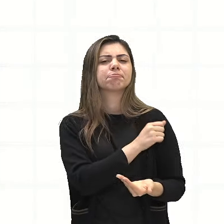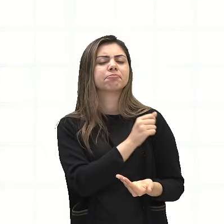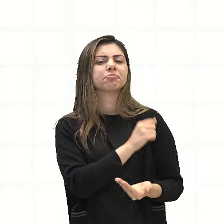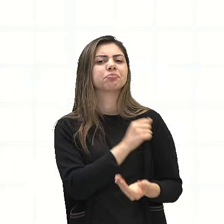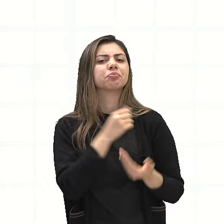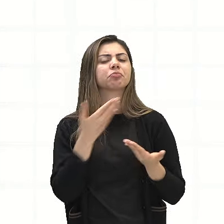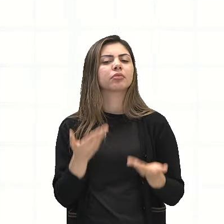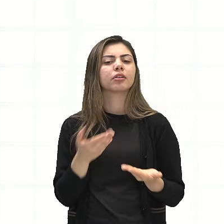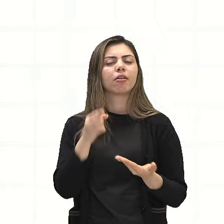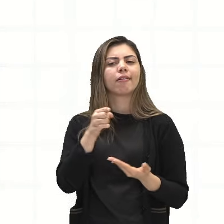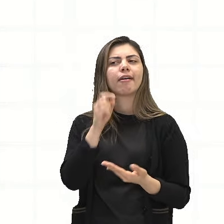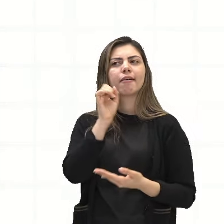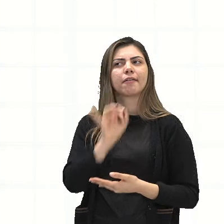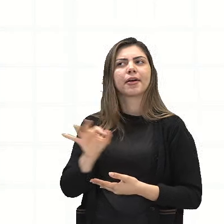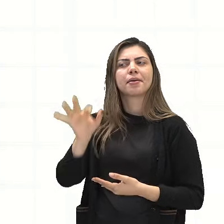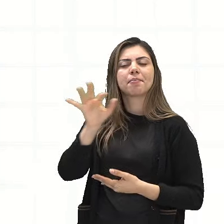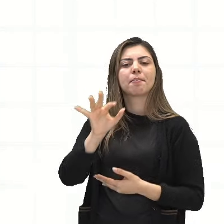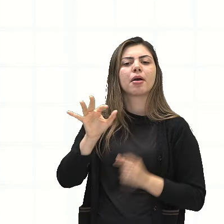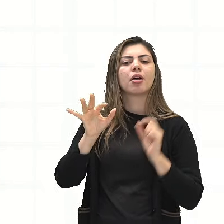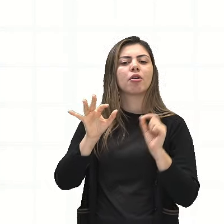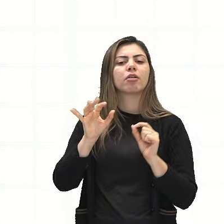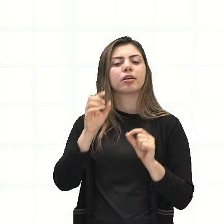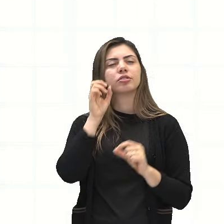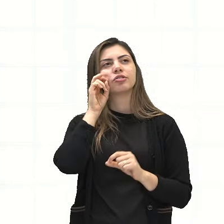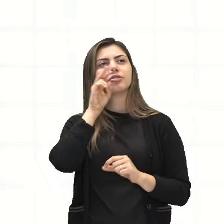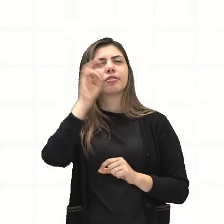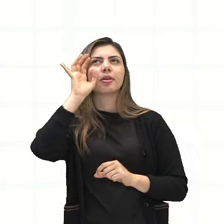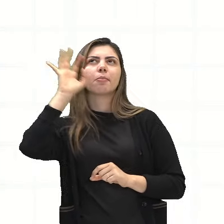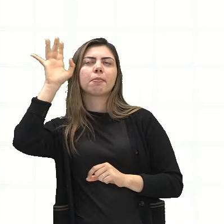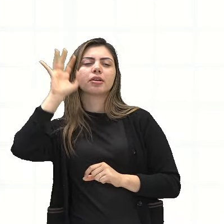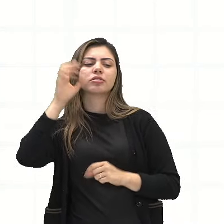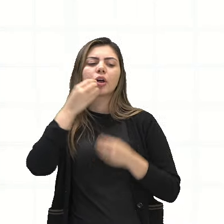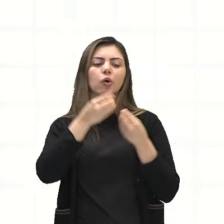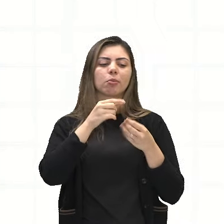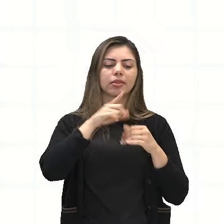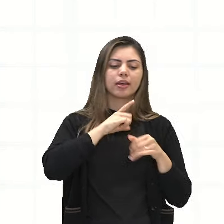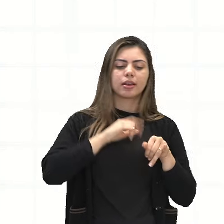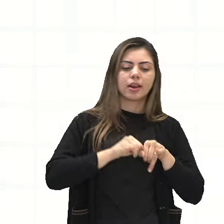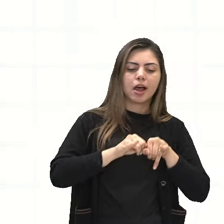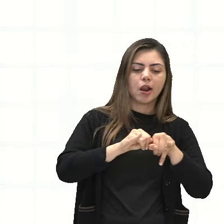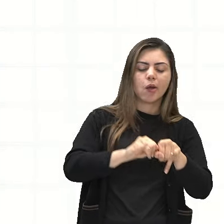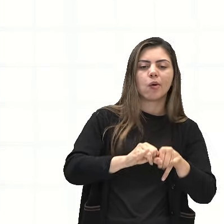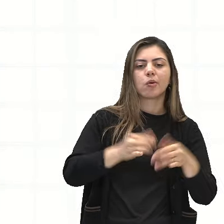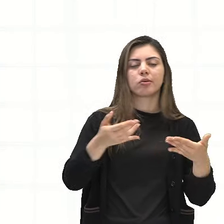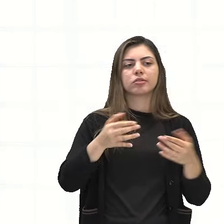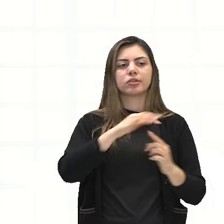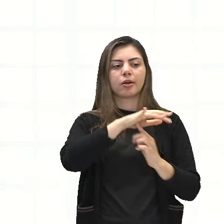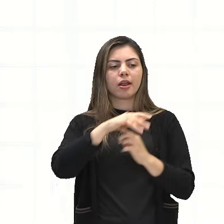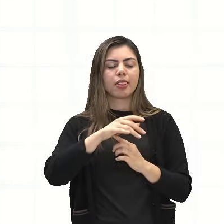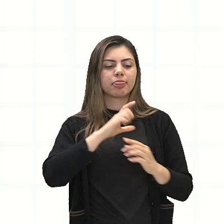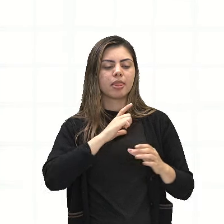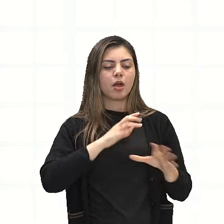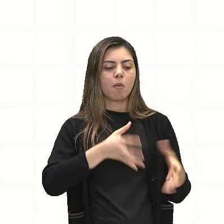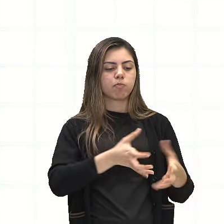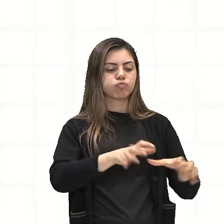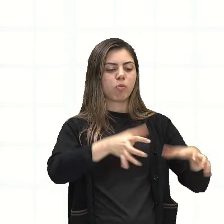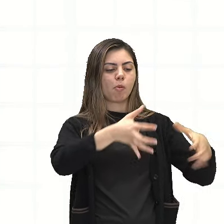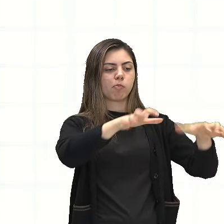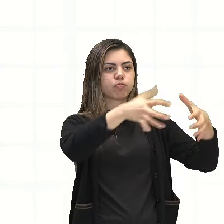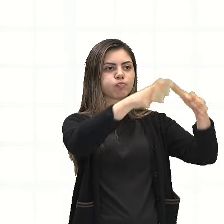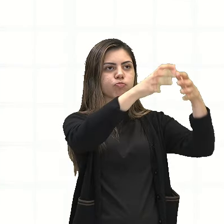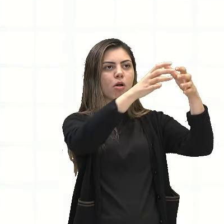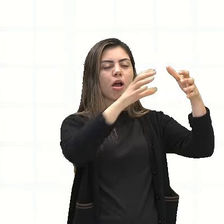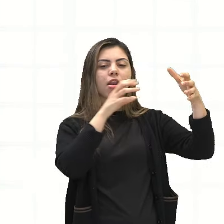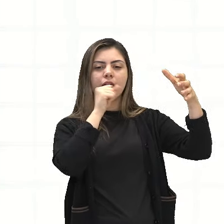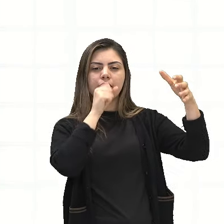a imagem das laranjas transbordando nas quintandas nos mercados destaca o